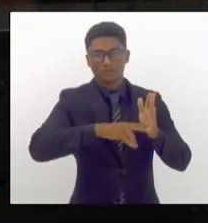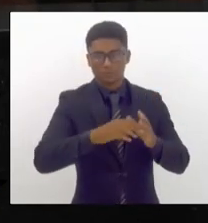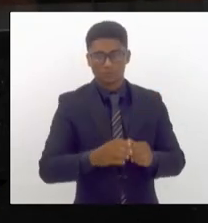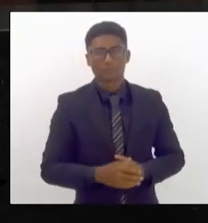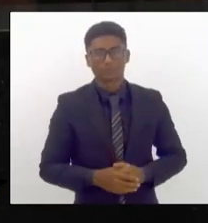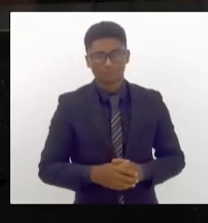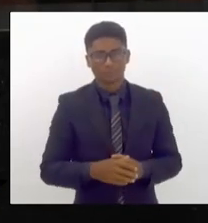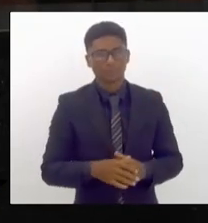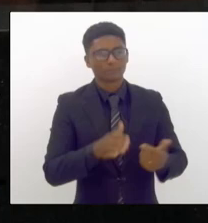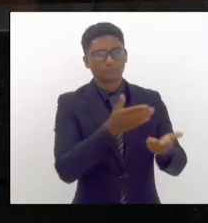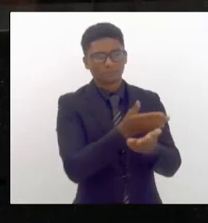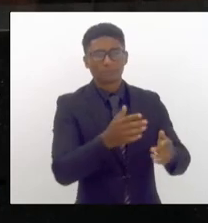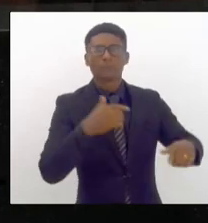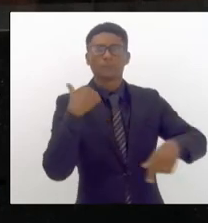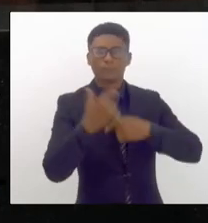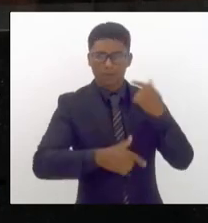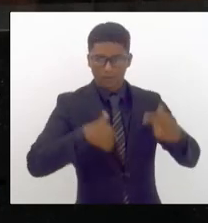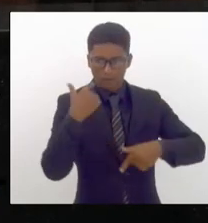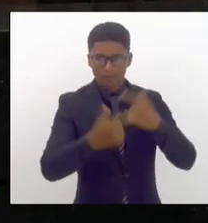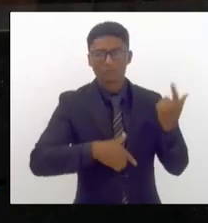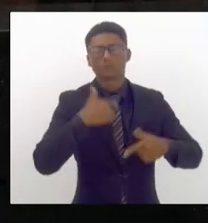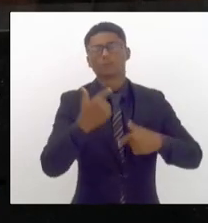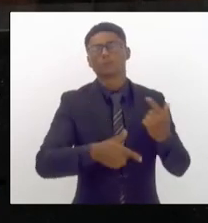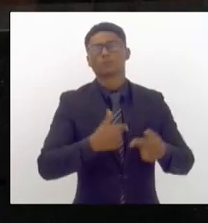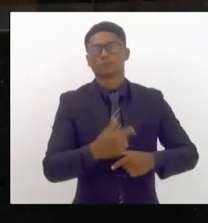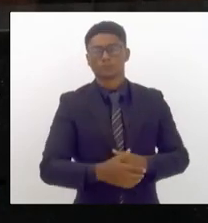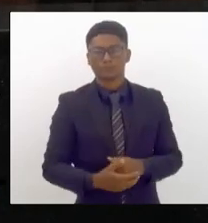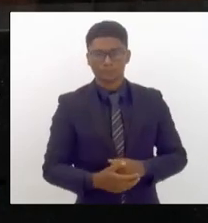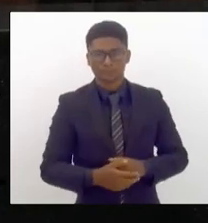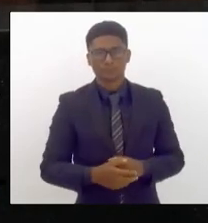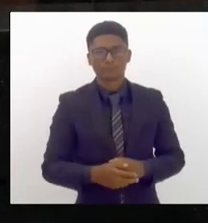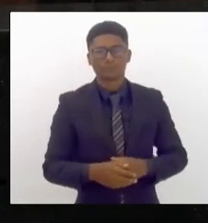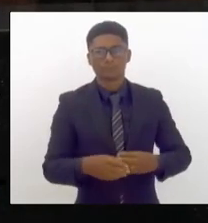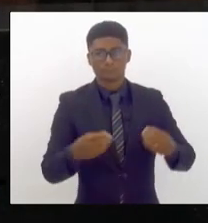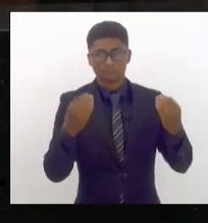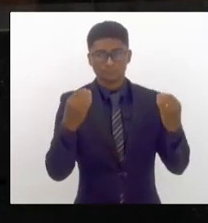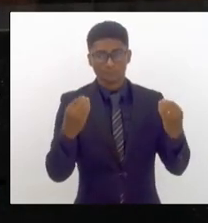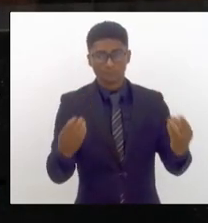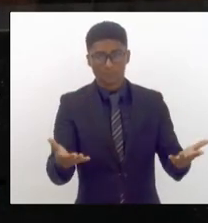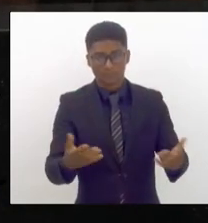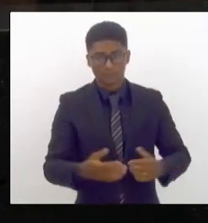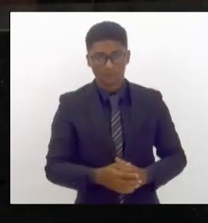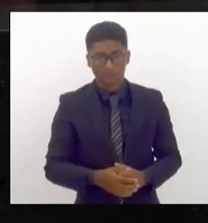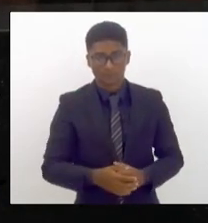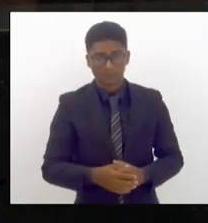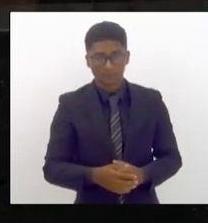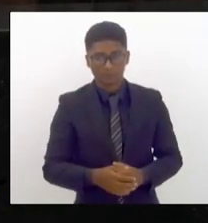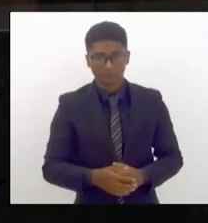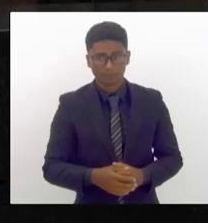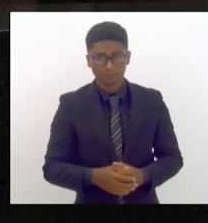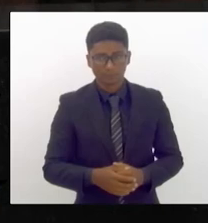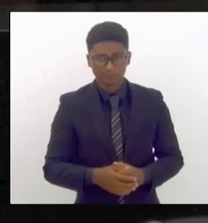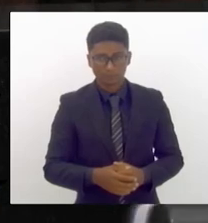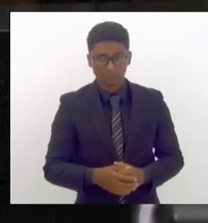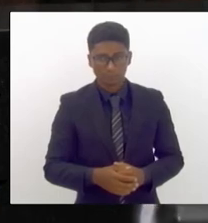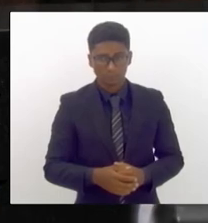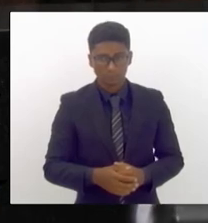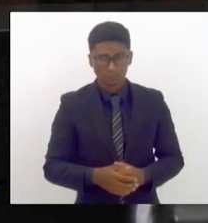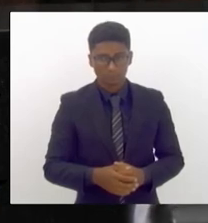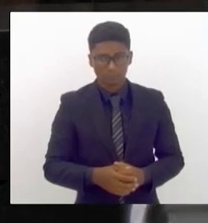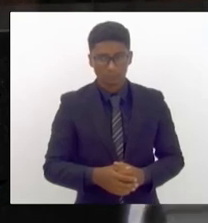que muito trabalho né para melhorar para conquistar né